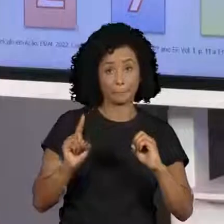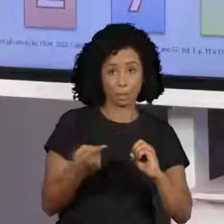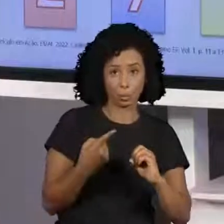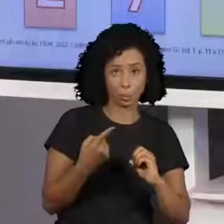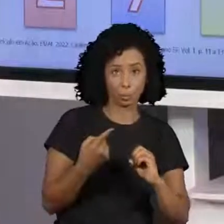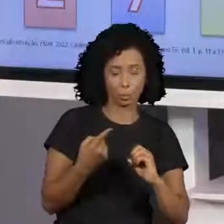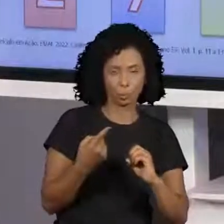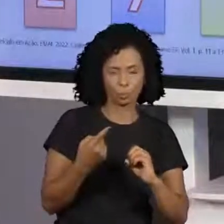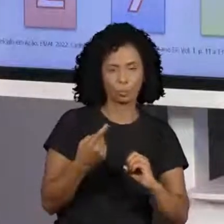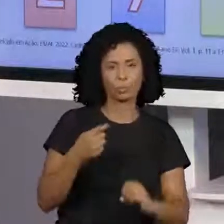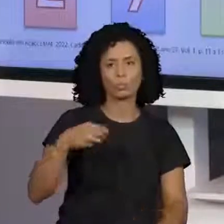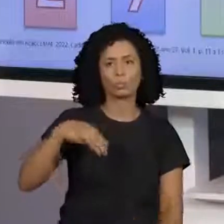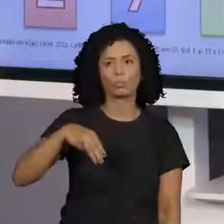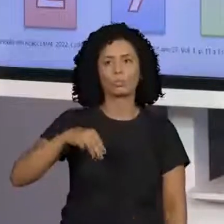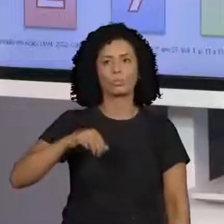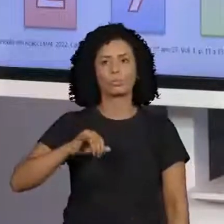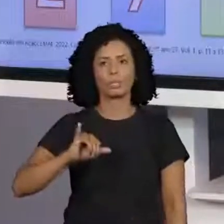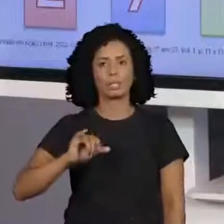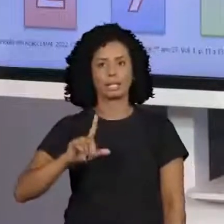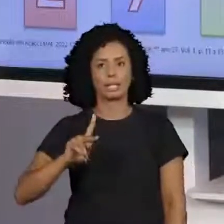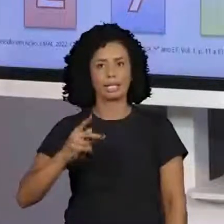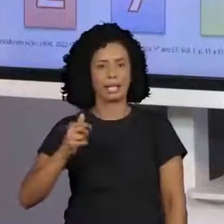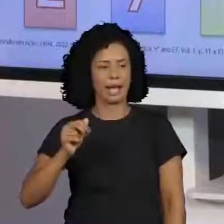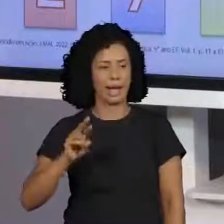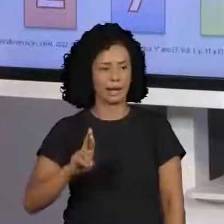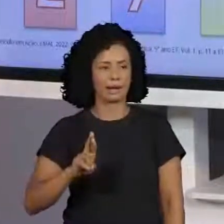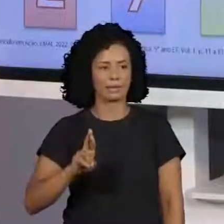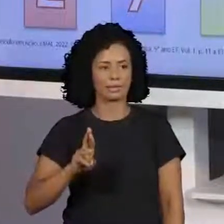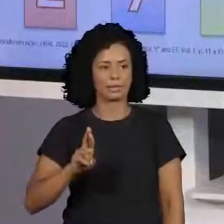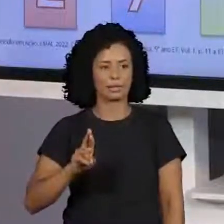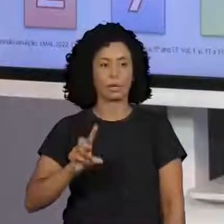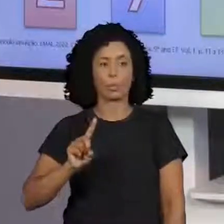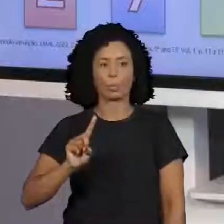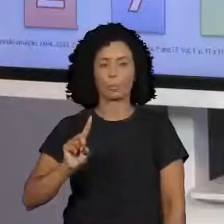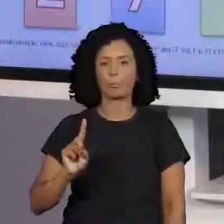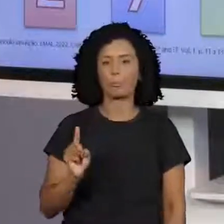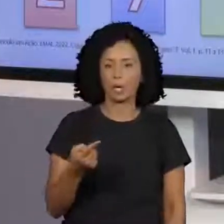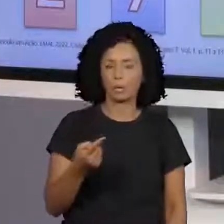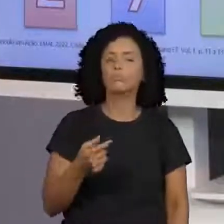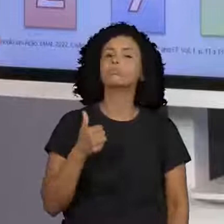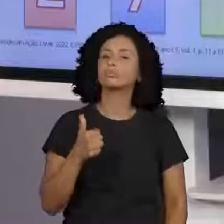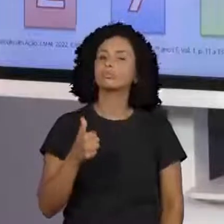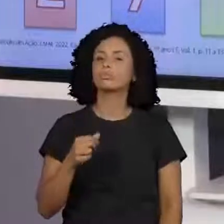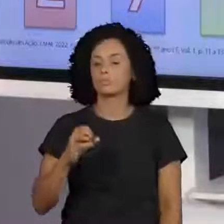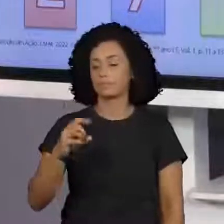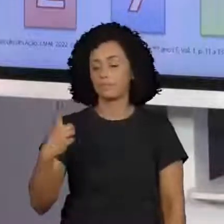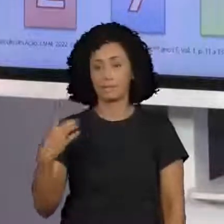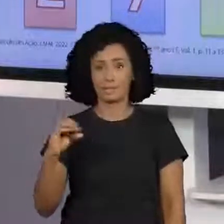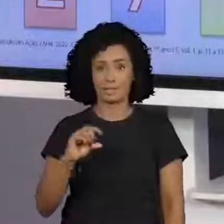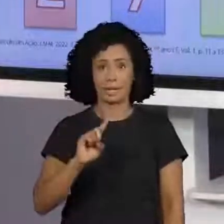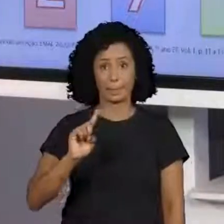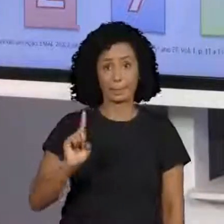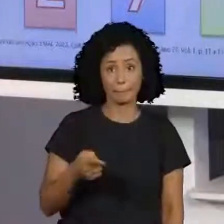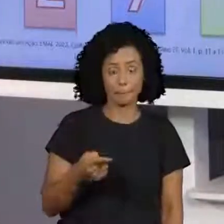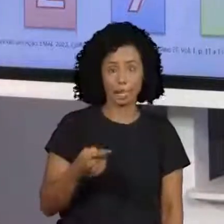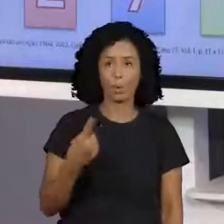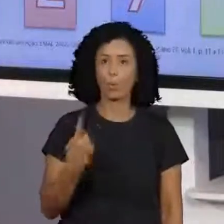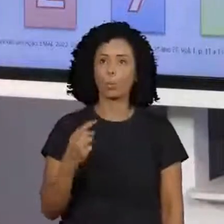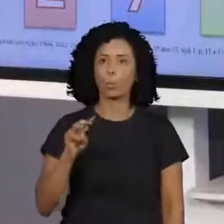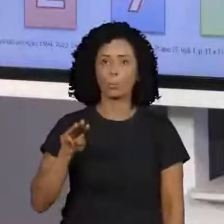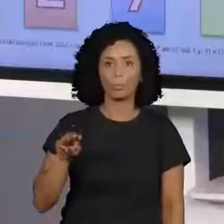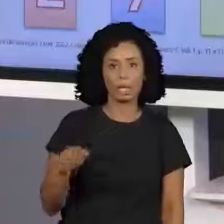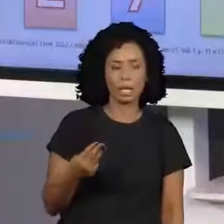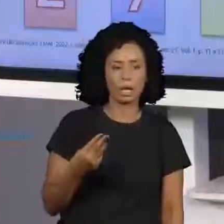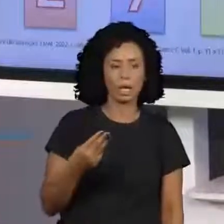de milhar, ela vai valer 10.000. E assim vai. 100.000, 1 milhão, 1 bilhão, perdão.